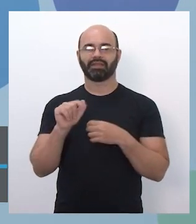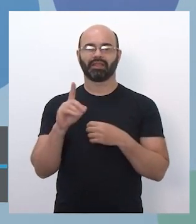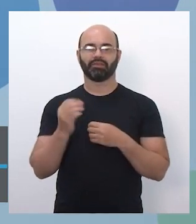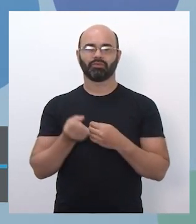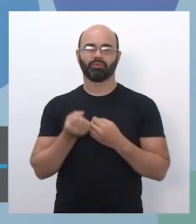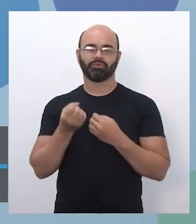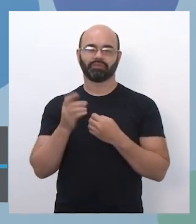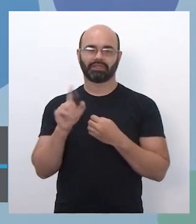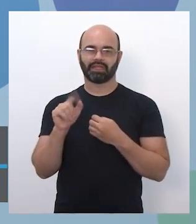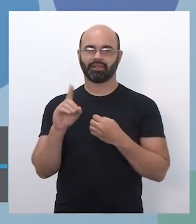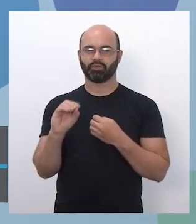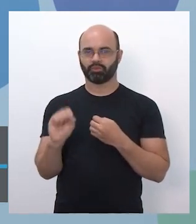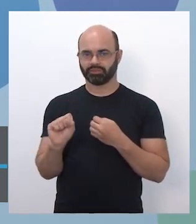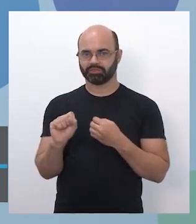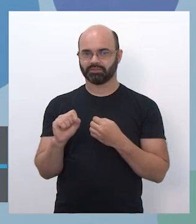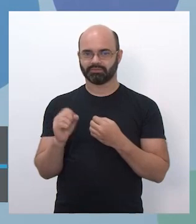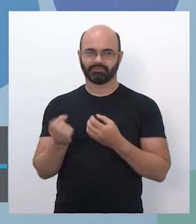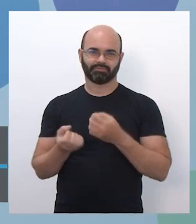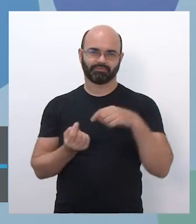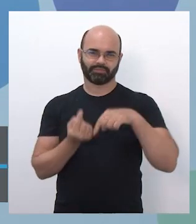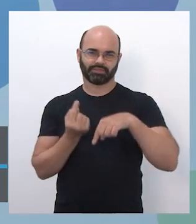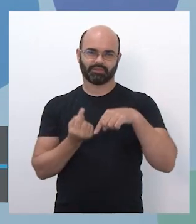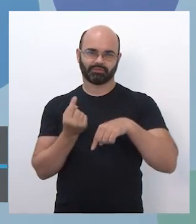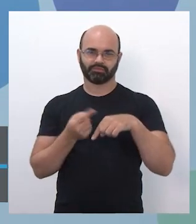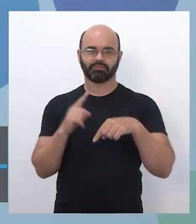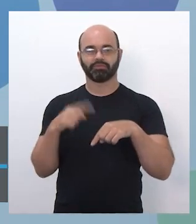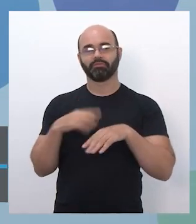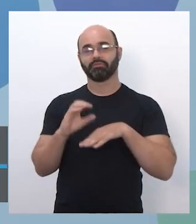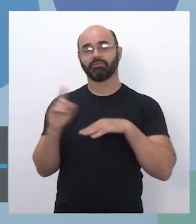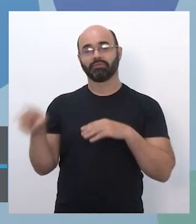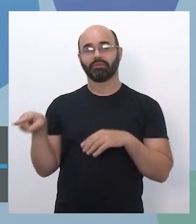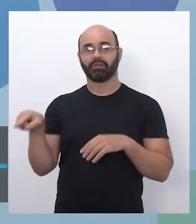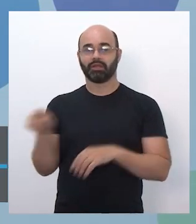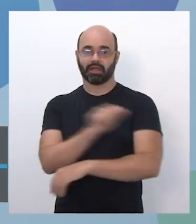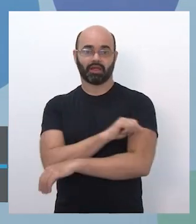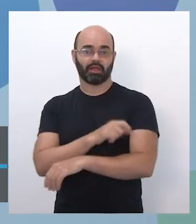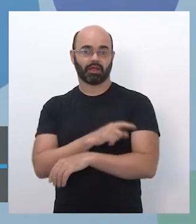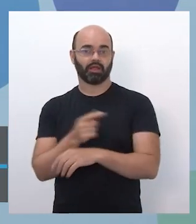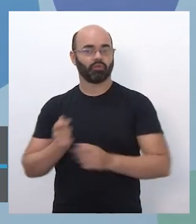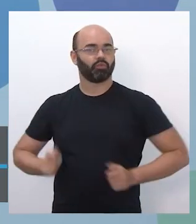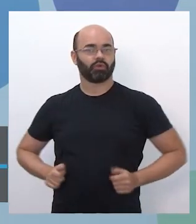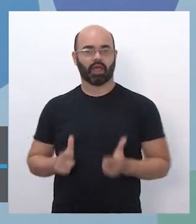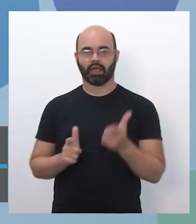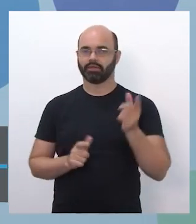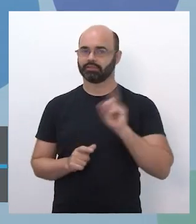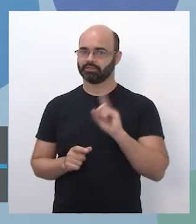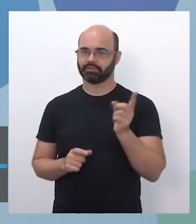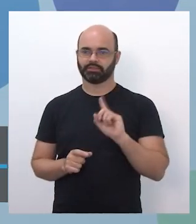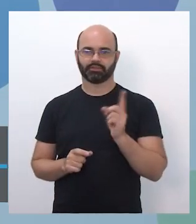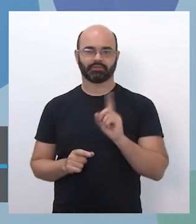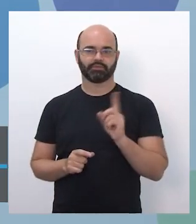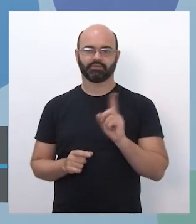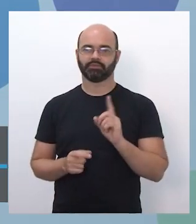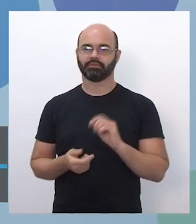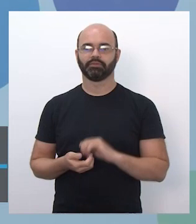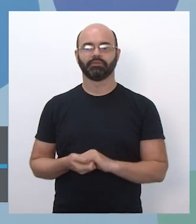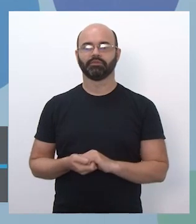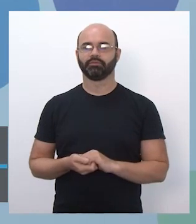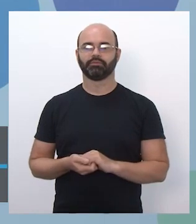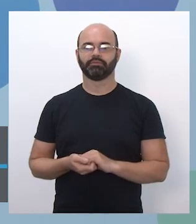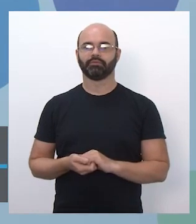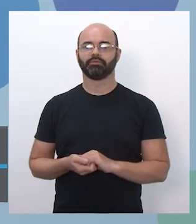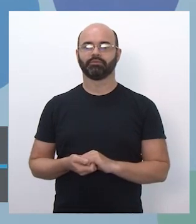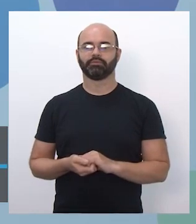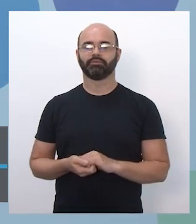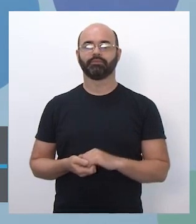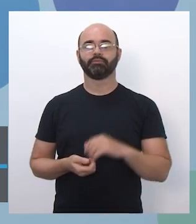continua não gastando a franquia de dados quando ele acessa o Centro de Mídias, ele vai poder usar essa franquia